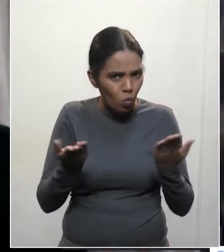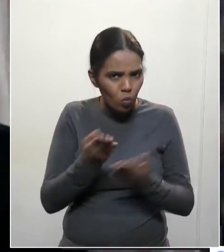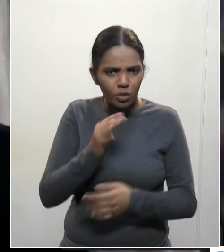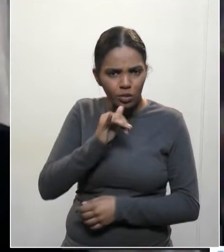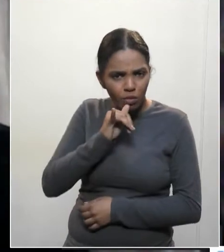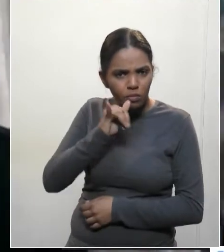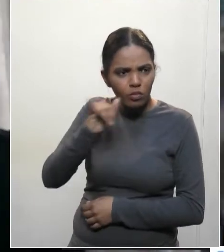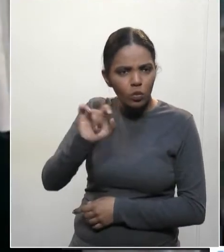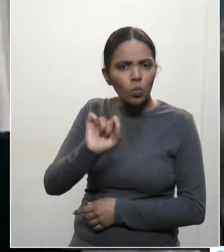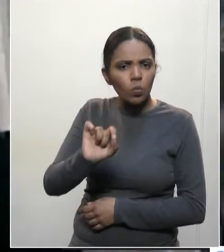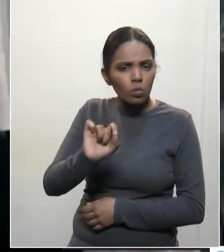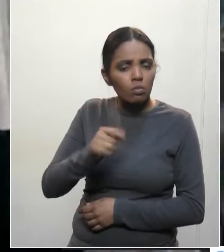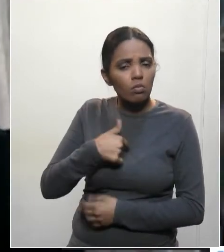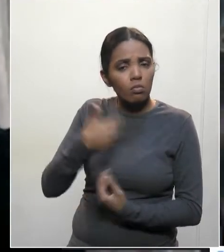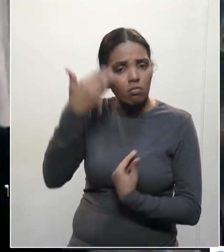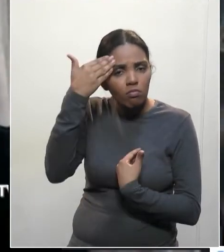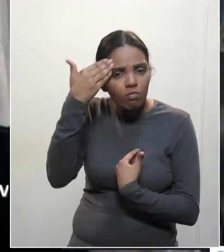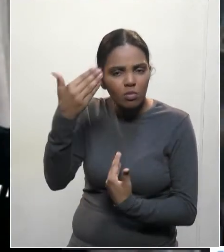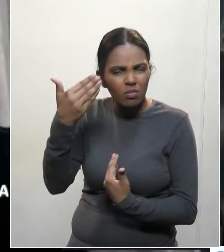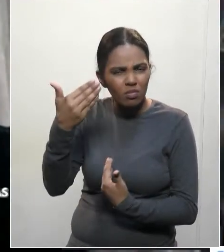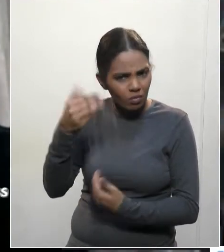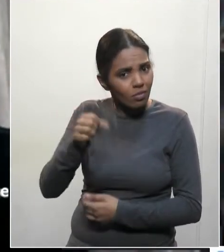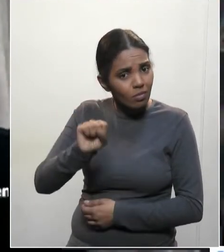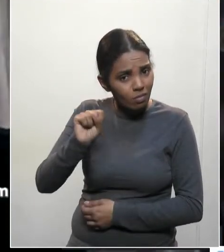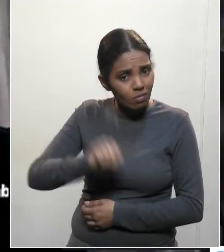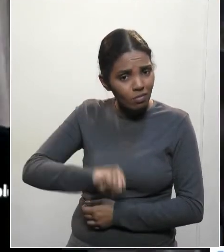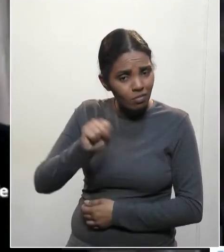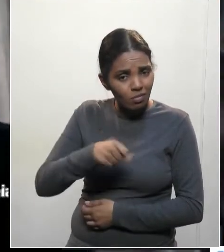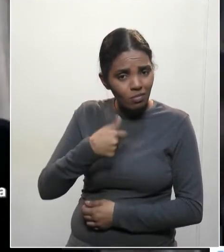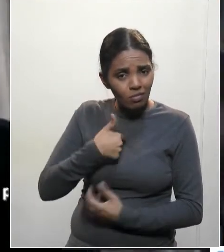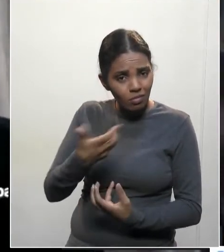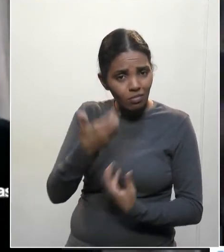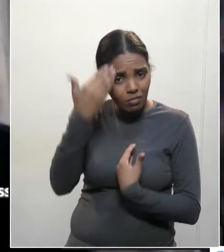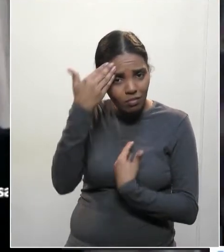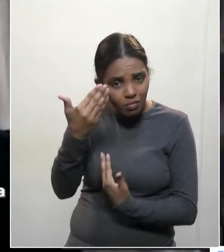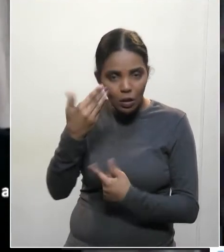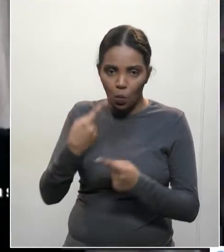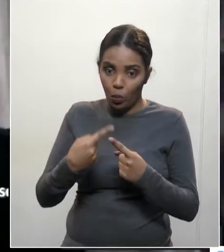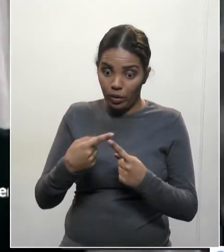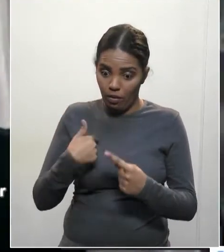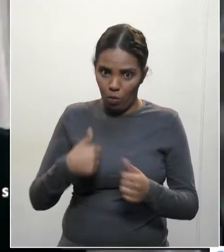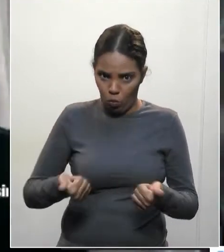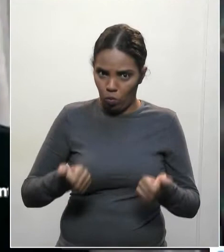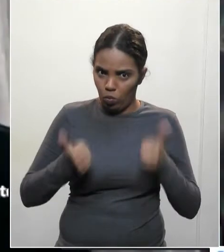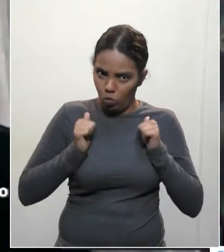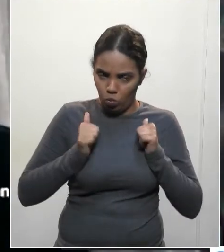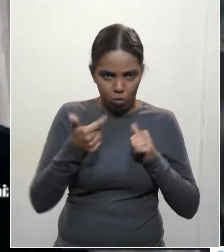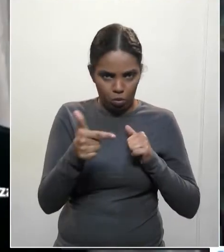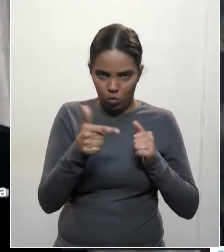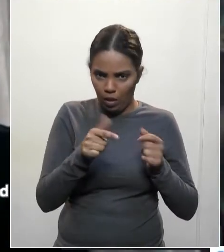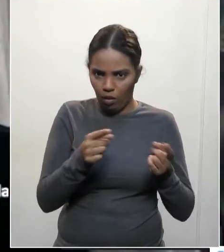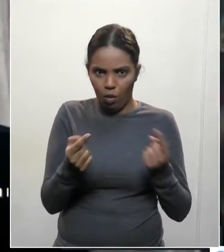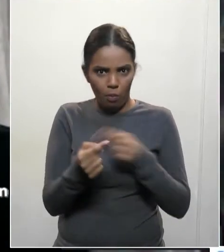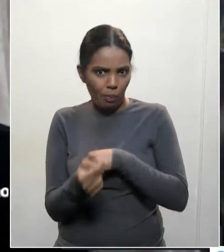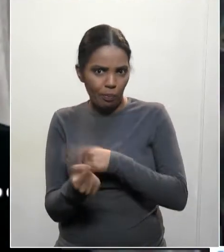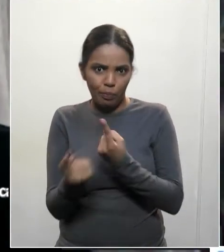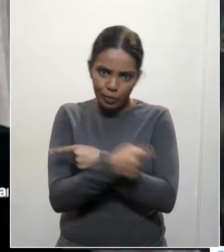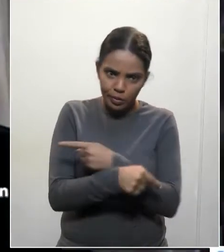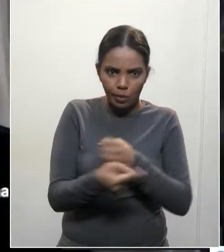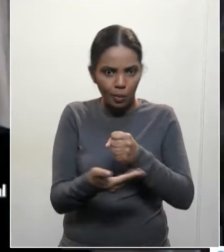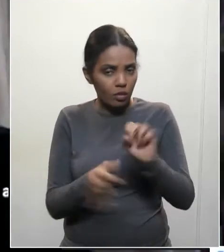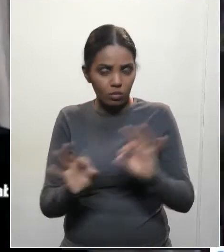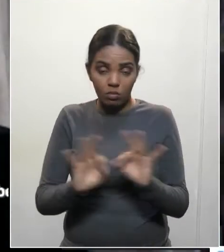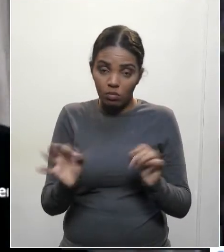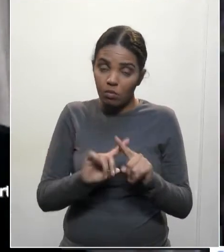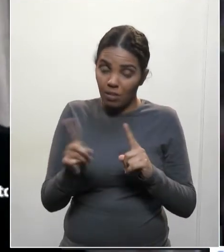agradecimento, isso mesmo, agradecimento. Eu no meu posicionamento de independência, quando eu tiver que criticar, eu vou criticar,